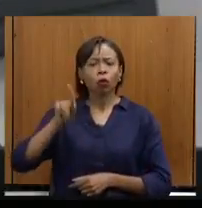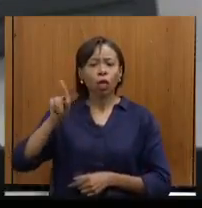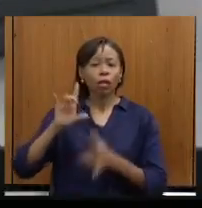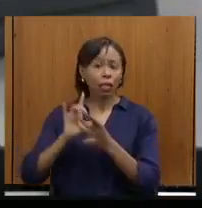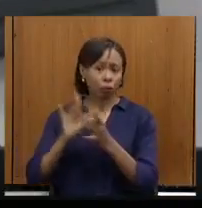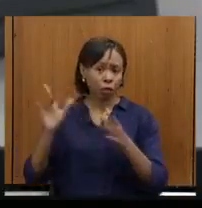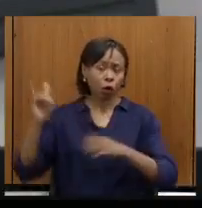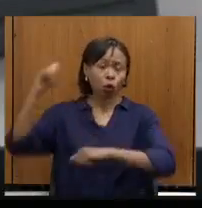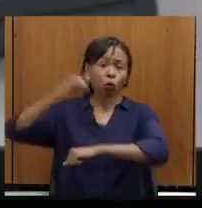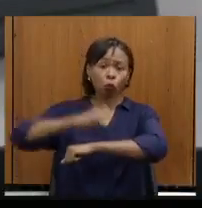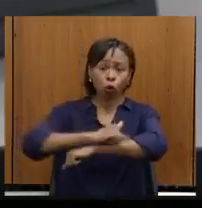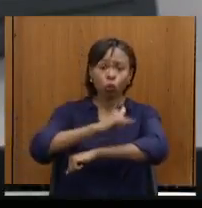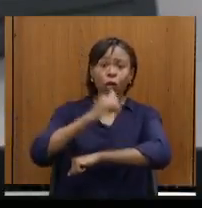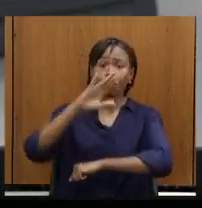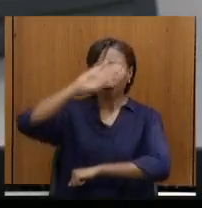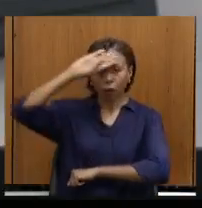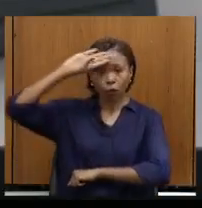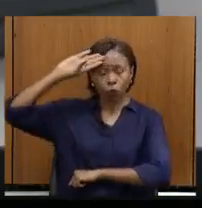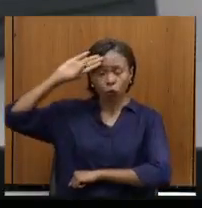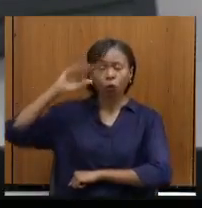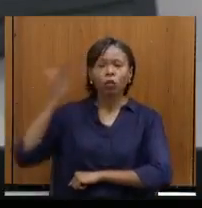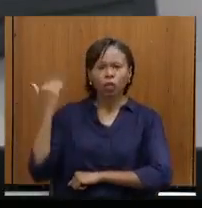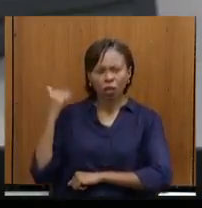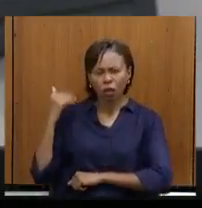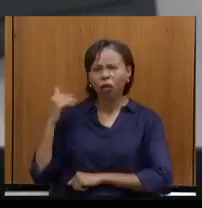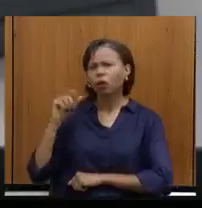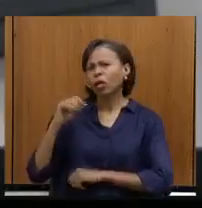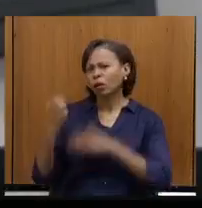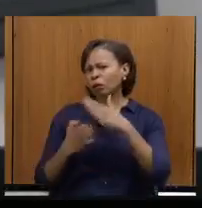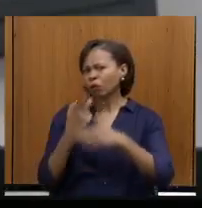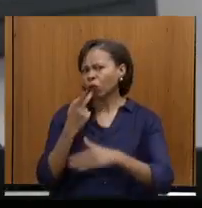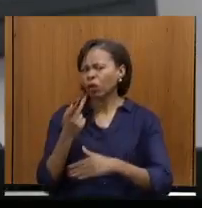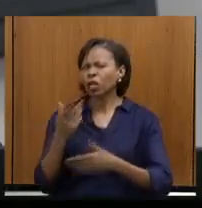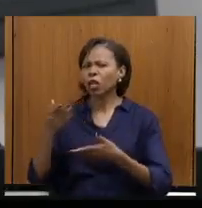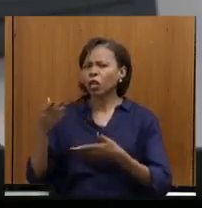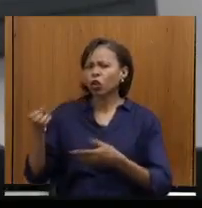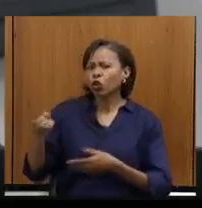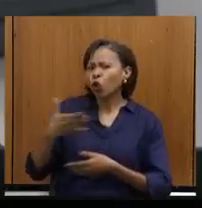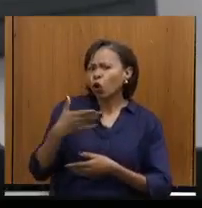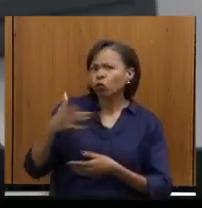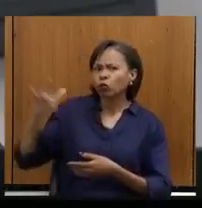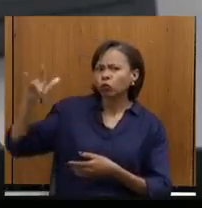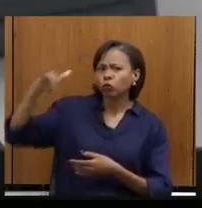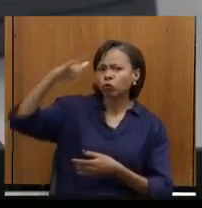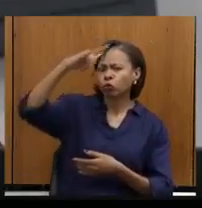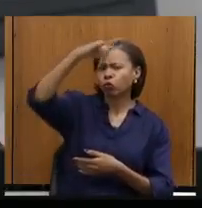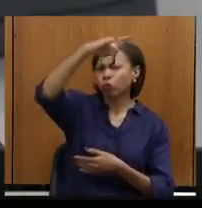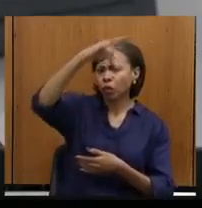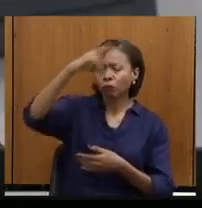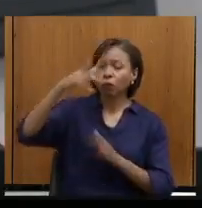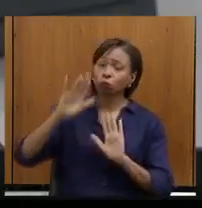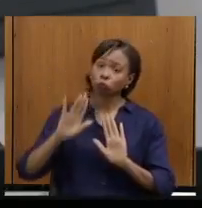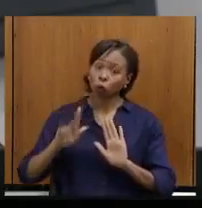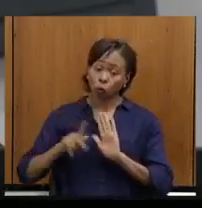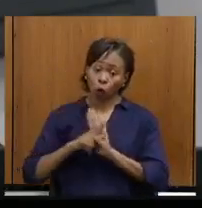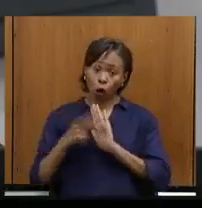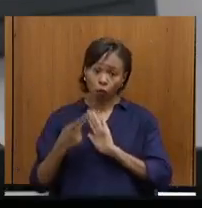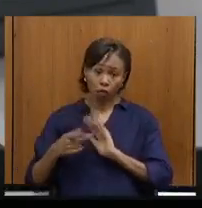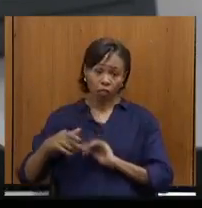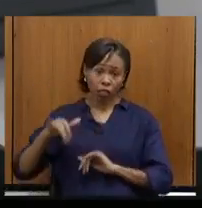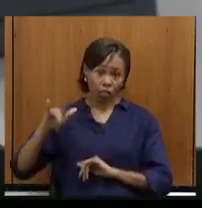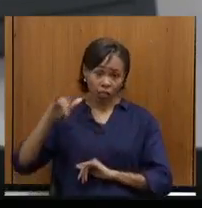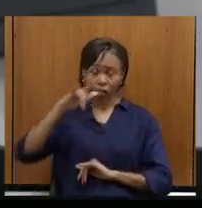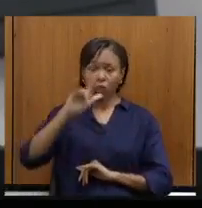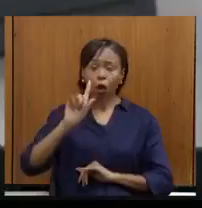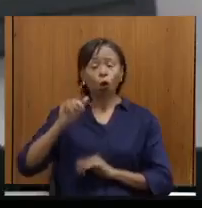pontuou que não dispensa avaliar novos trajetos e voos domésticos, e que espera oferecer novas